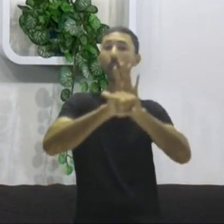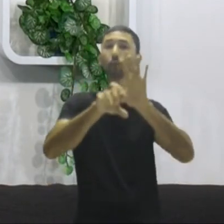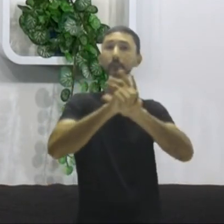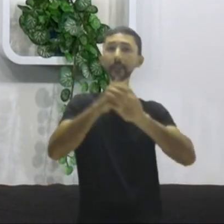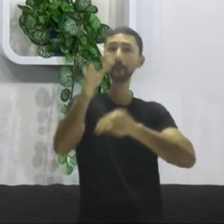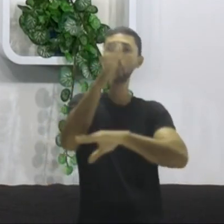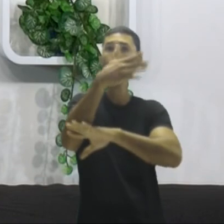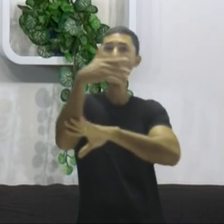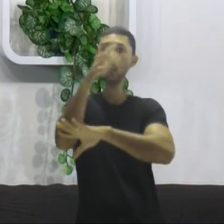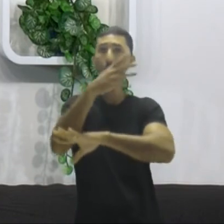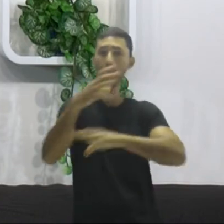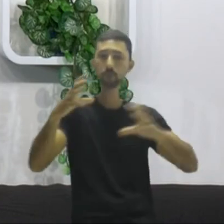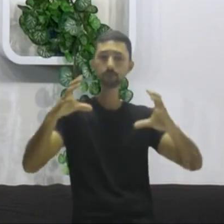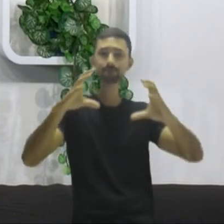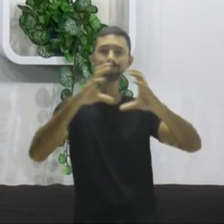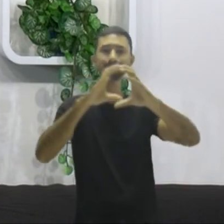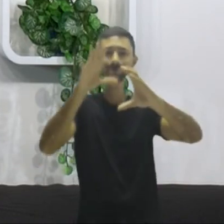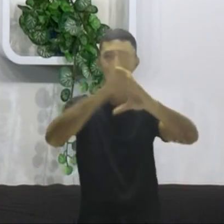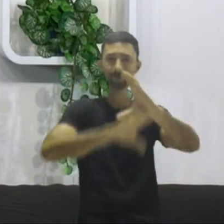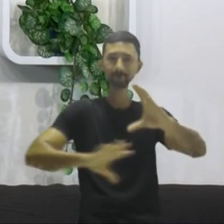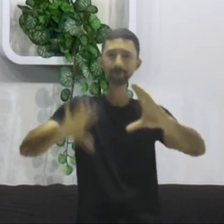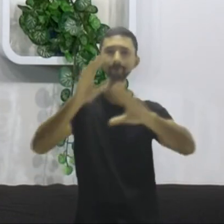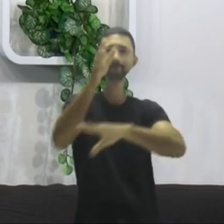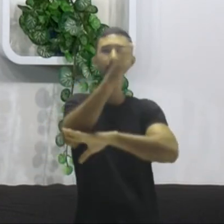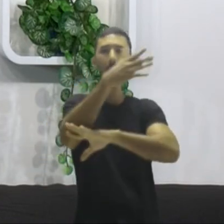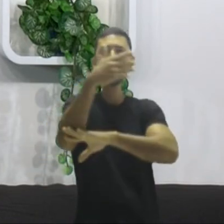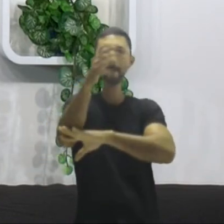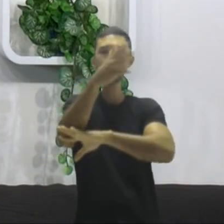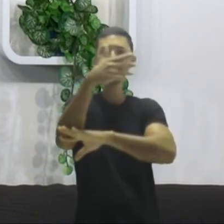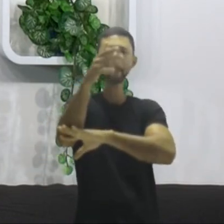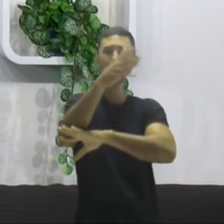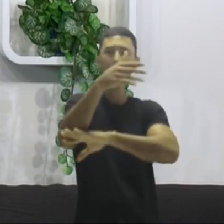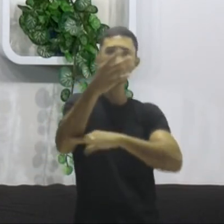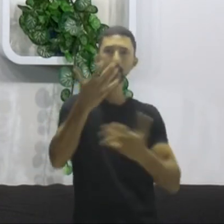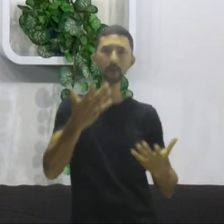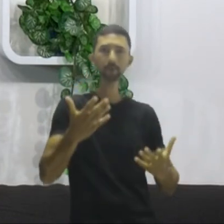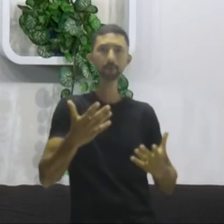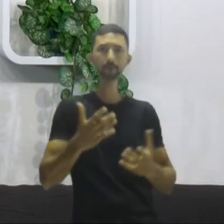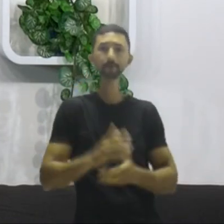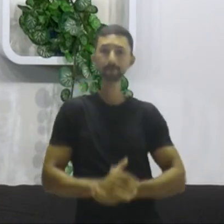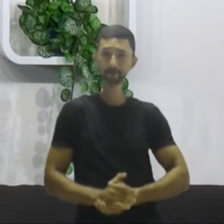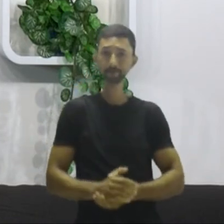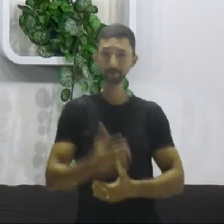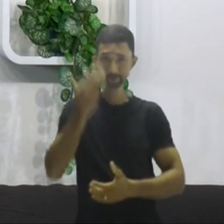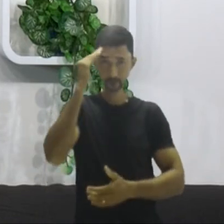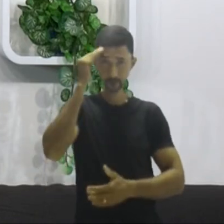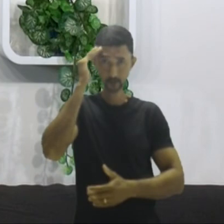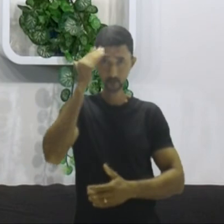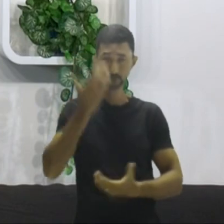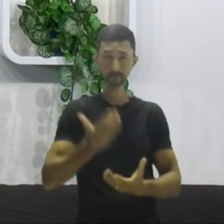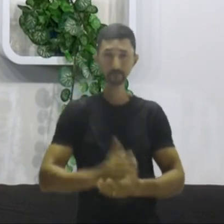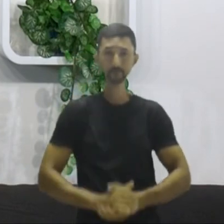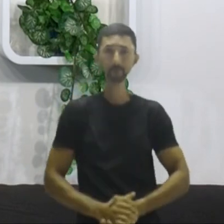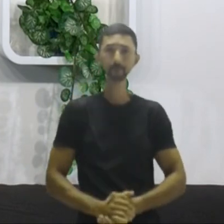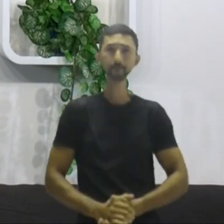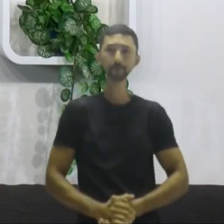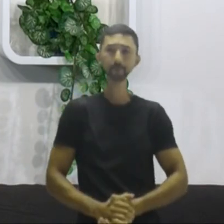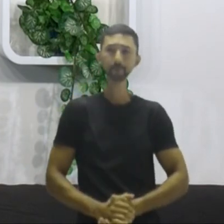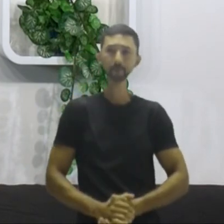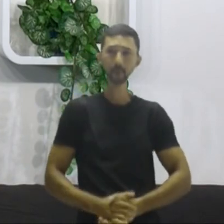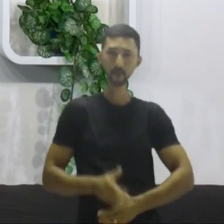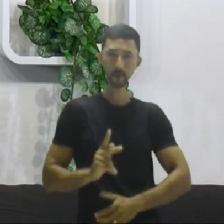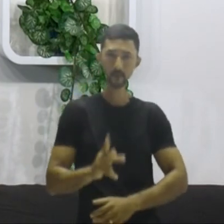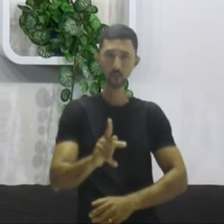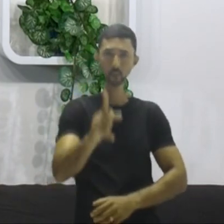não adicionaram estrelas ali. Não adicionaram estrelas. Tudo bem, aluno? Tudo tranquilo? Vamos